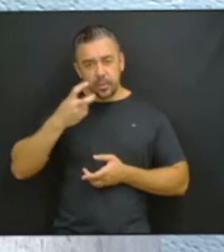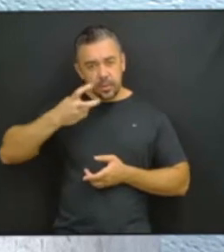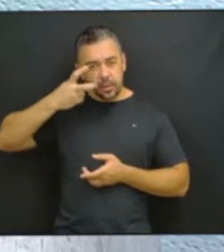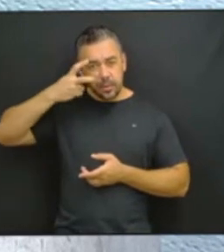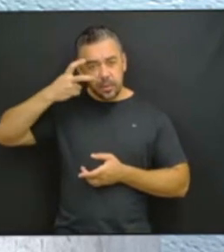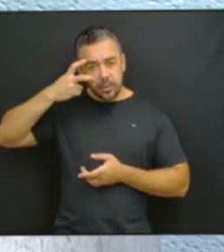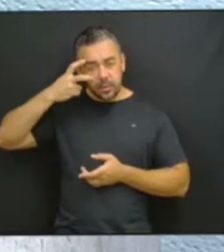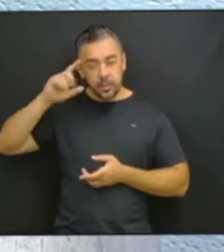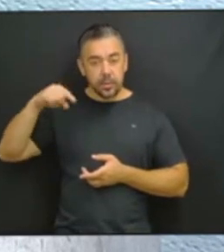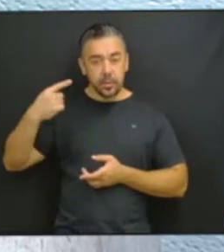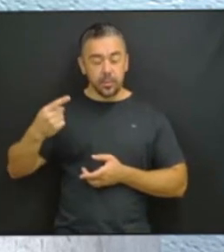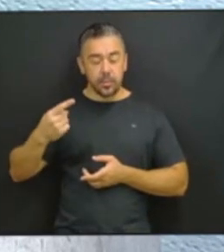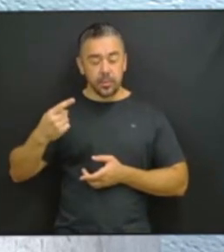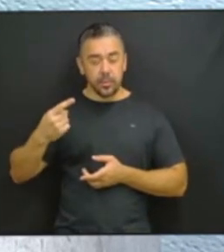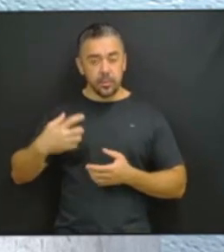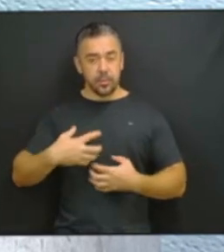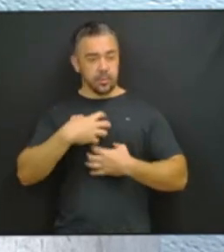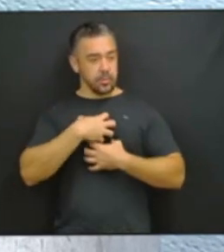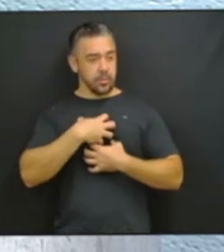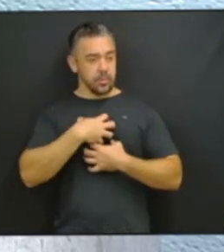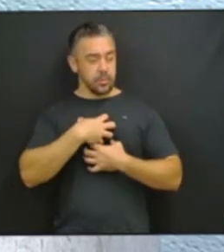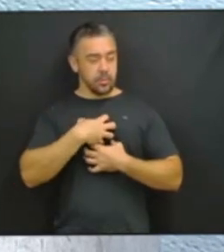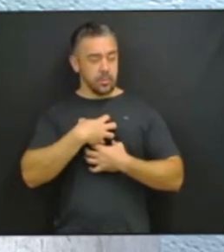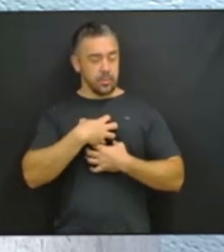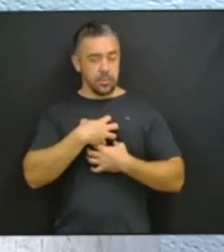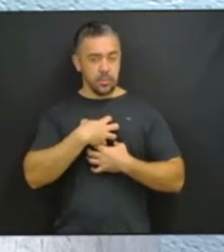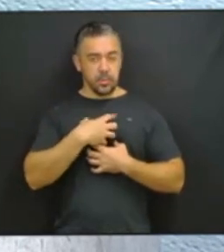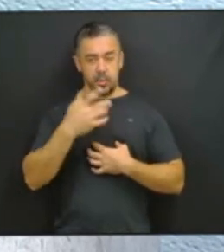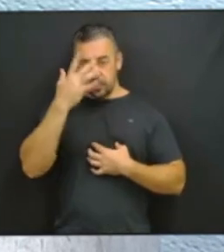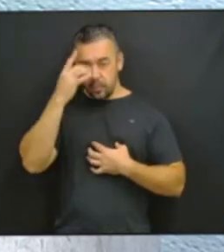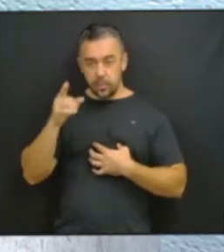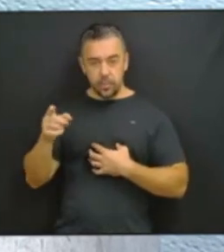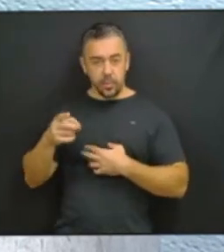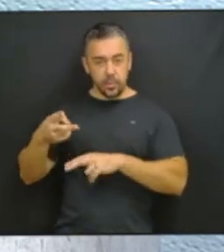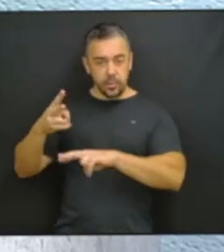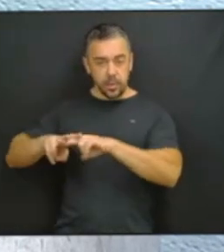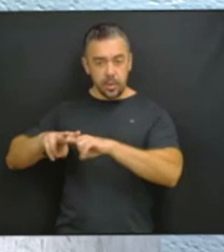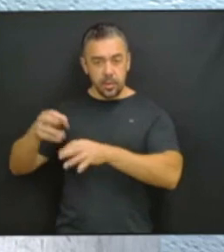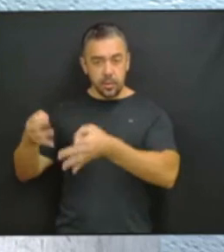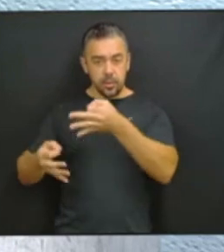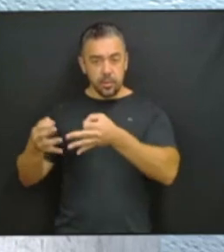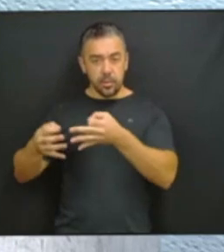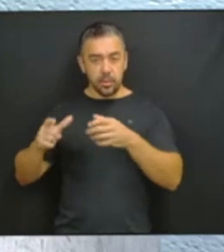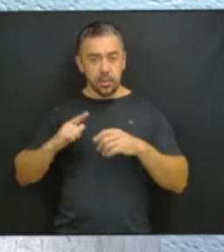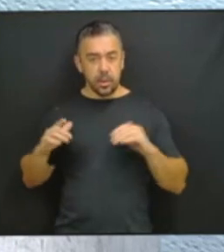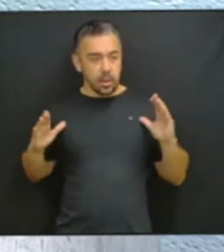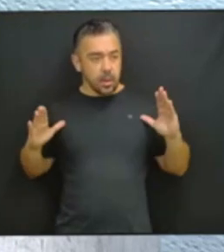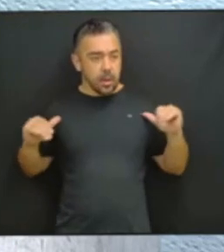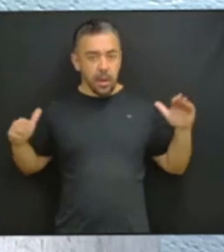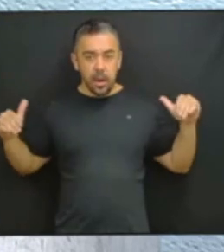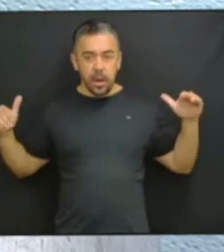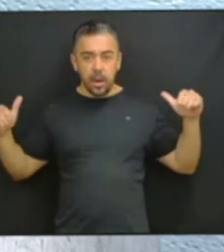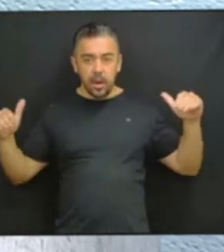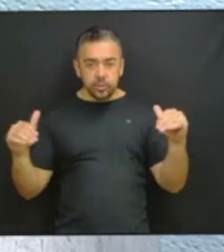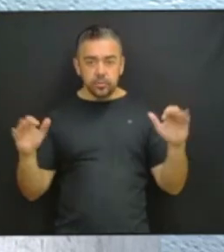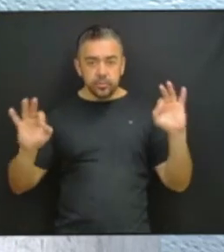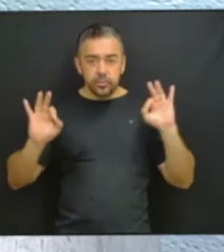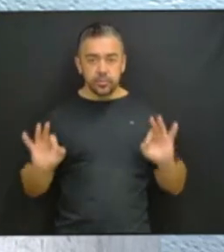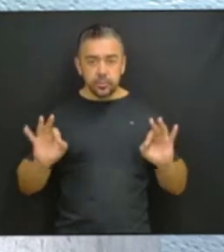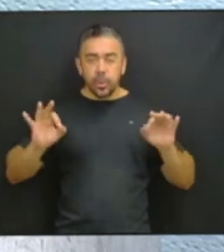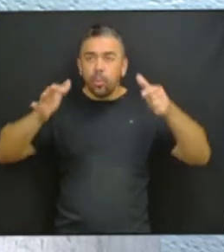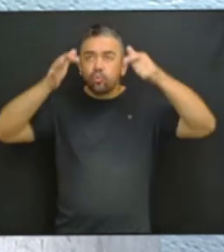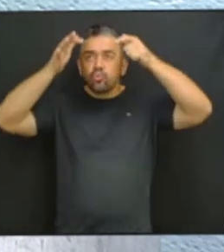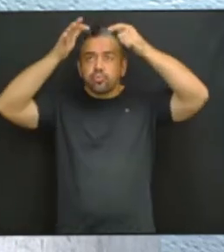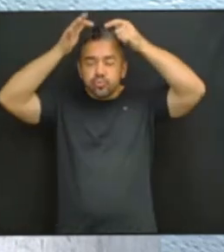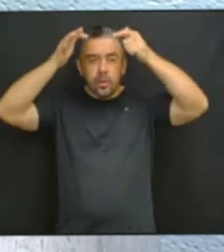daqui a pouco fica com a impressão de que os condenados da Lava Jato são todos anjos de candura e